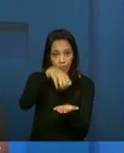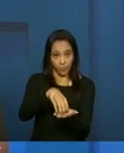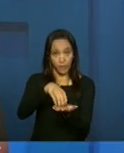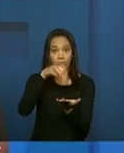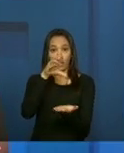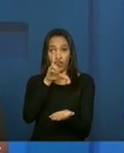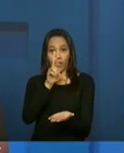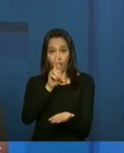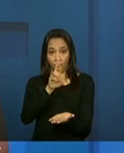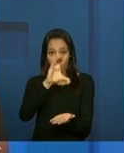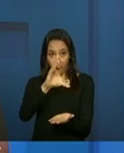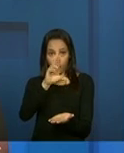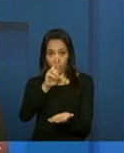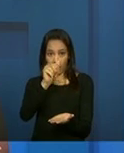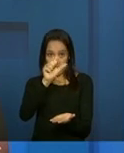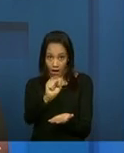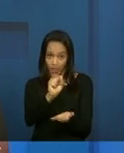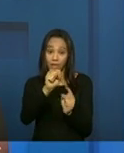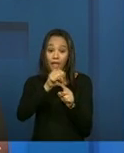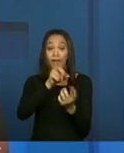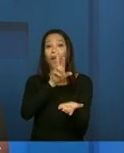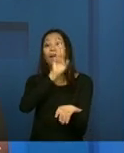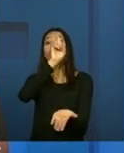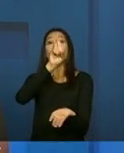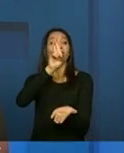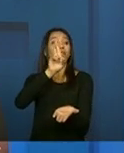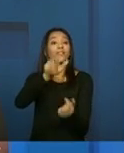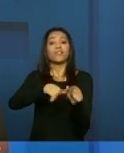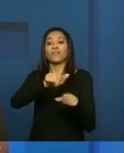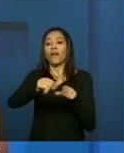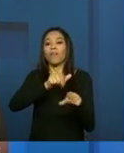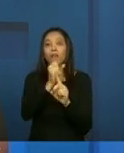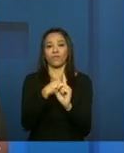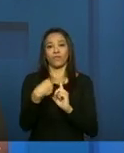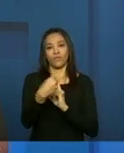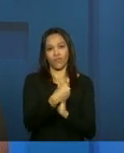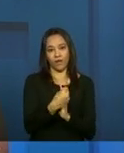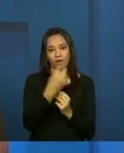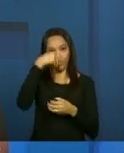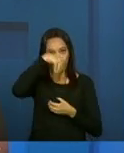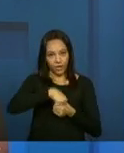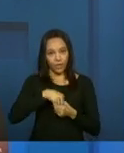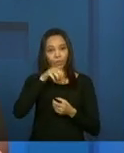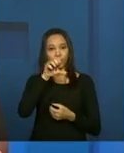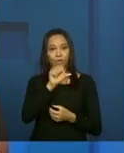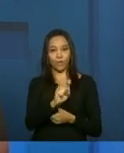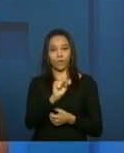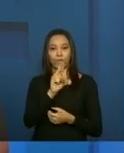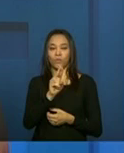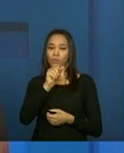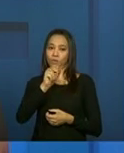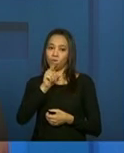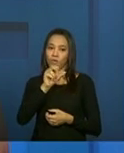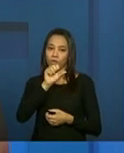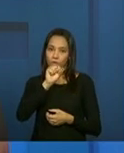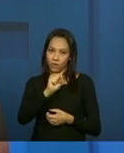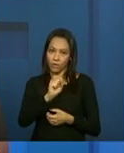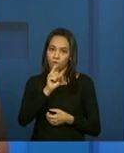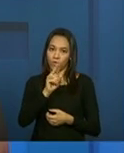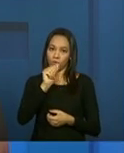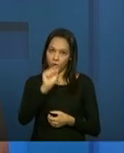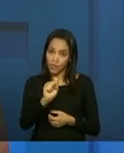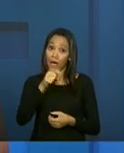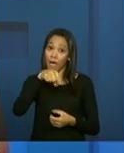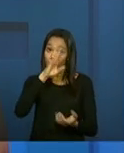referência para todos os serviços socioassistenciais da proteção social básica dos SUAS. Como foi falado, o PAIF é o principal